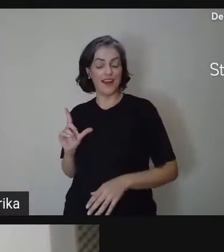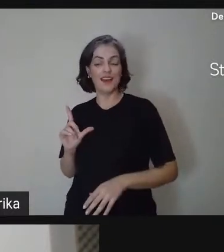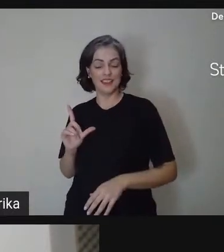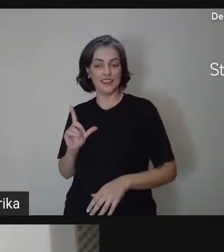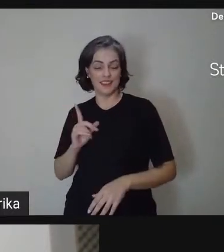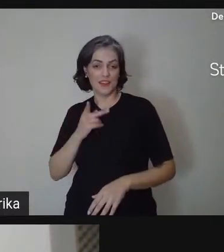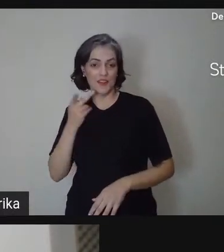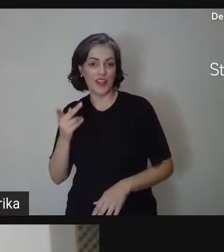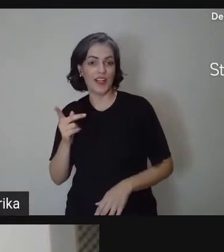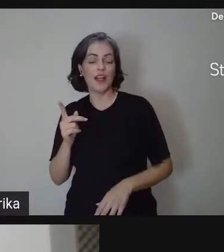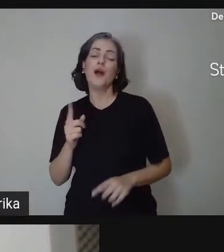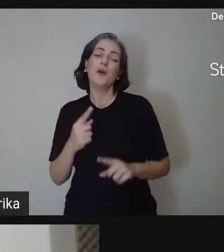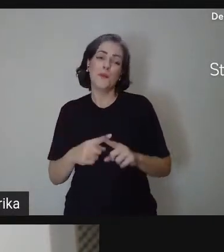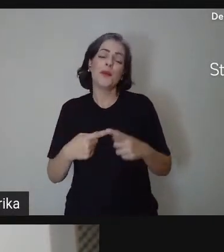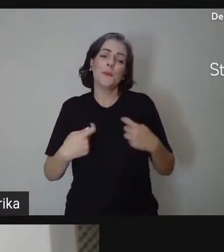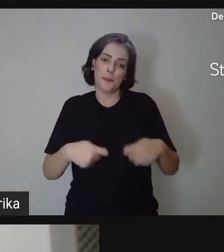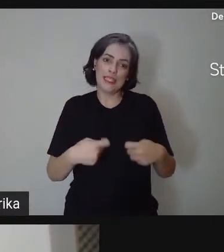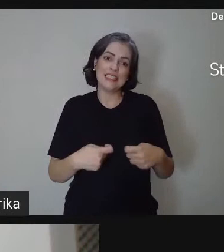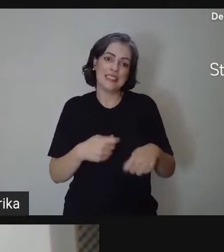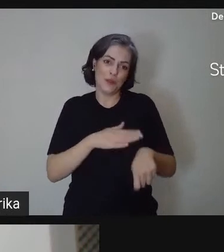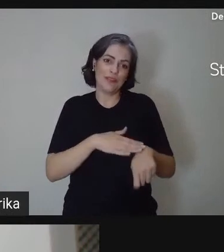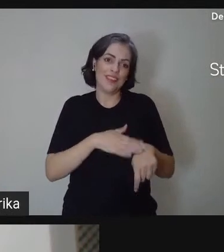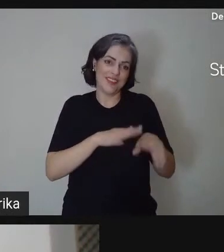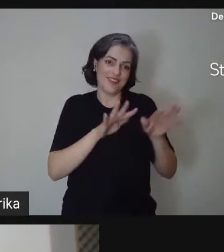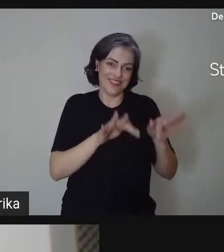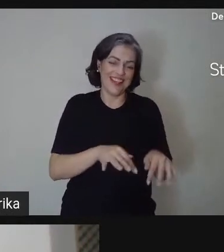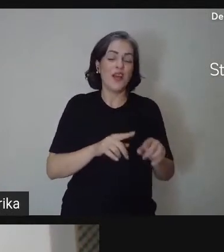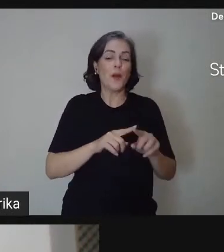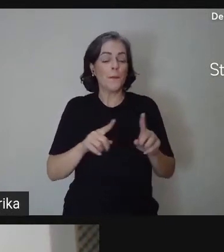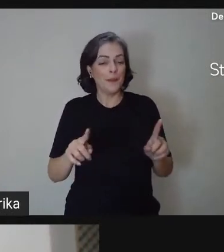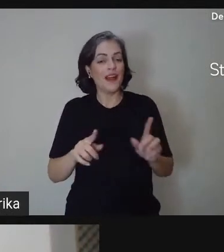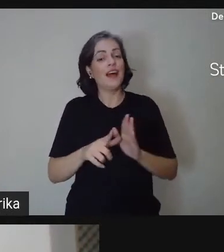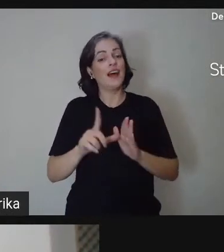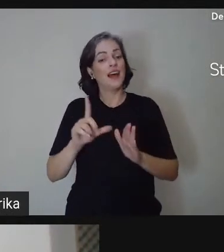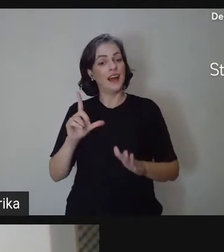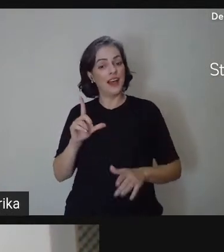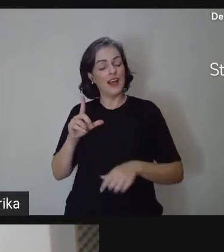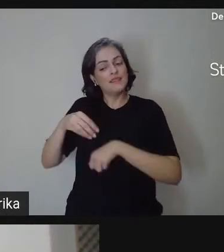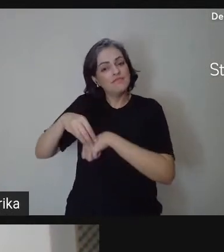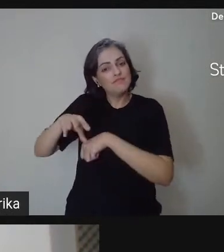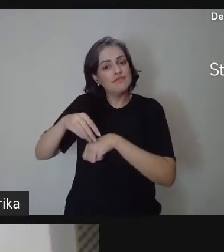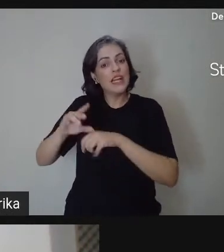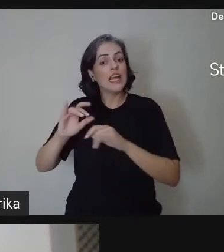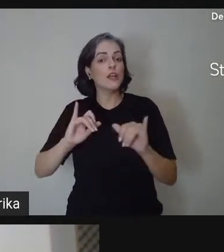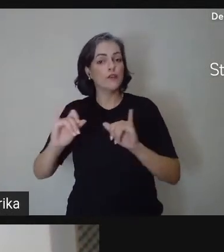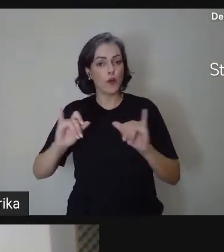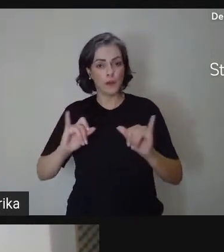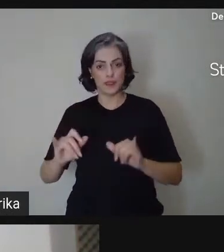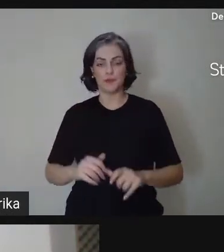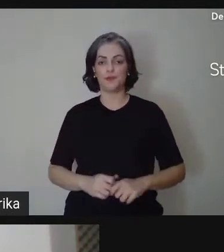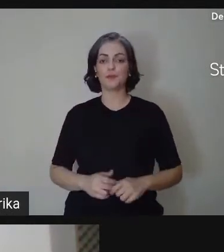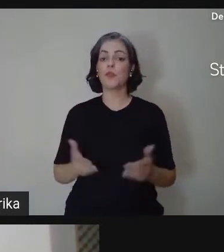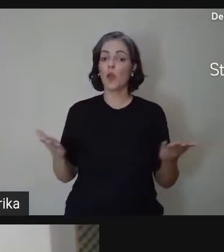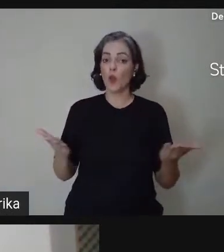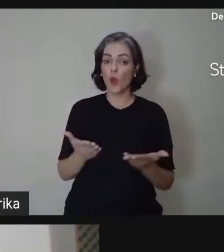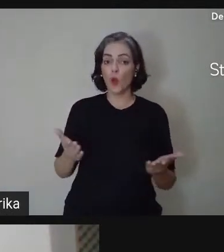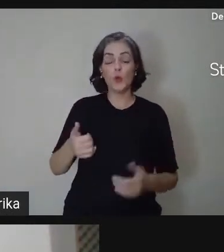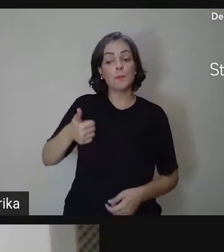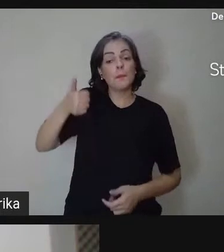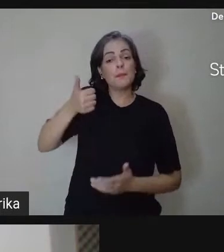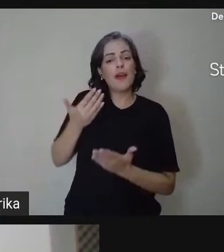dessa forma, eu quero, então, trazer algumas informações. Hoje é a nossa aula inaugural,